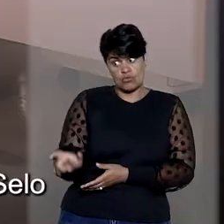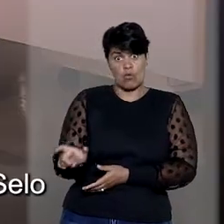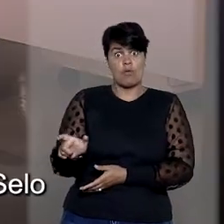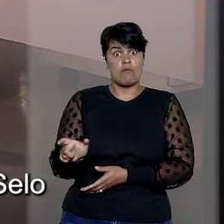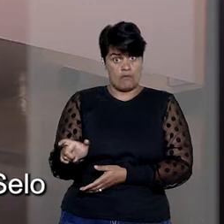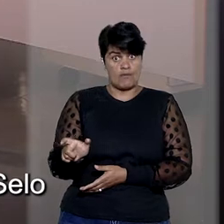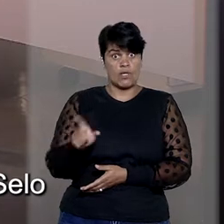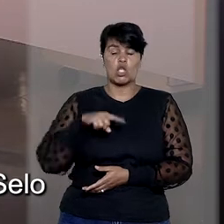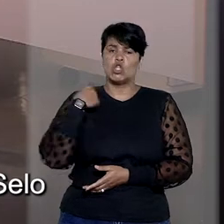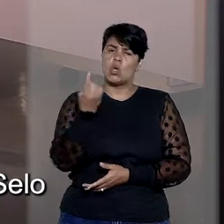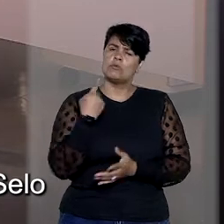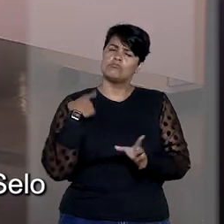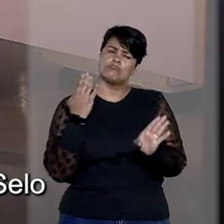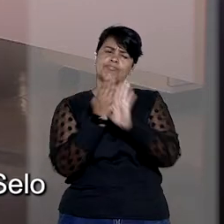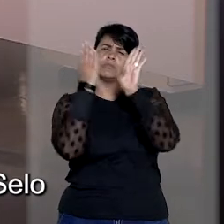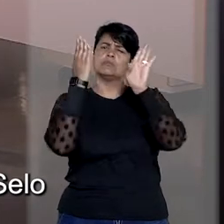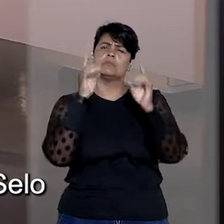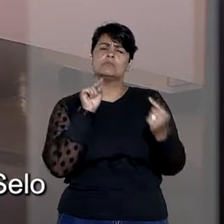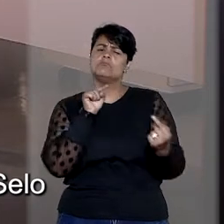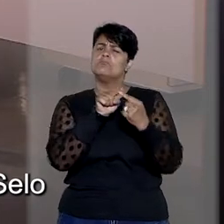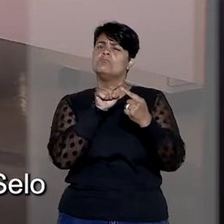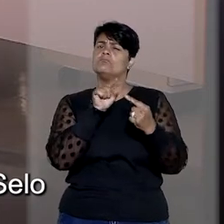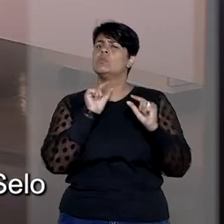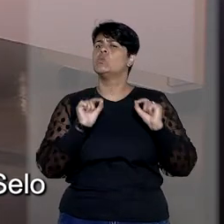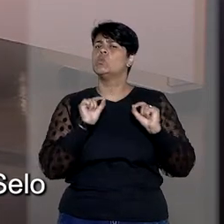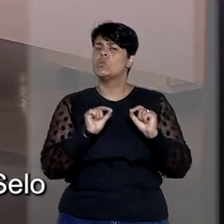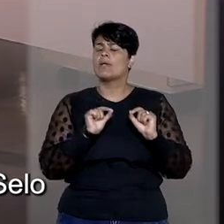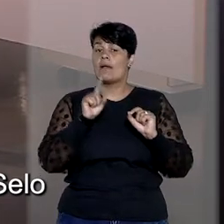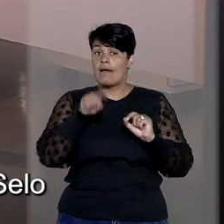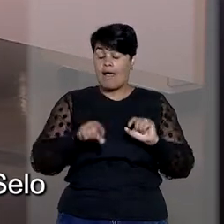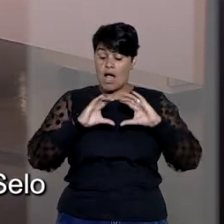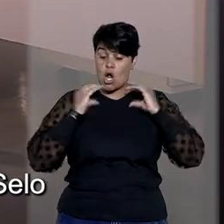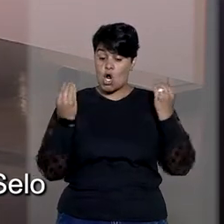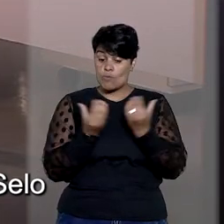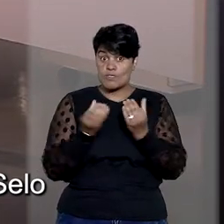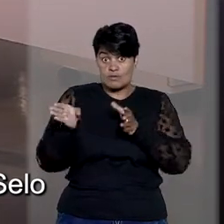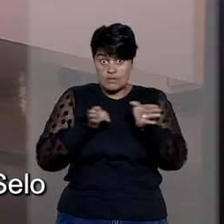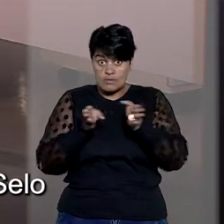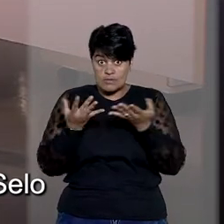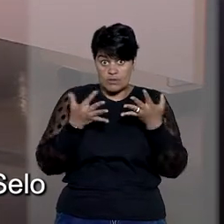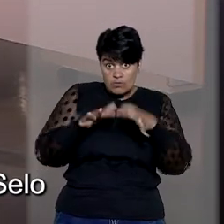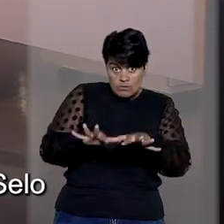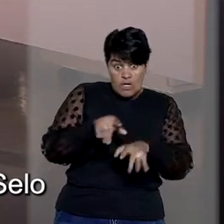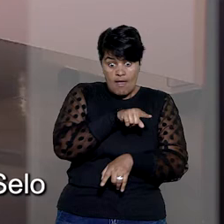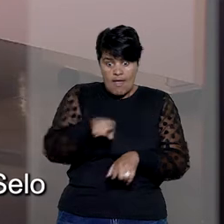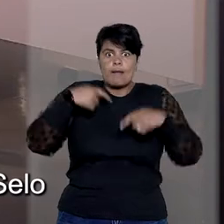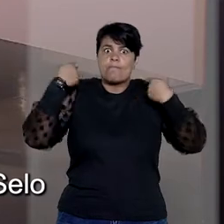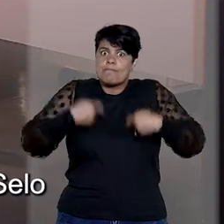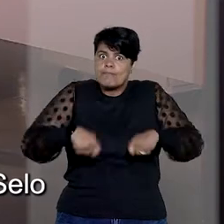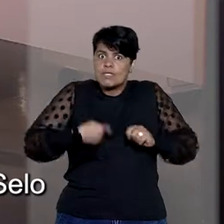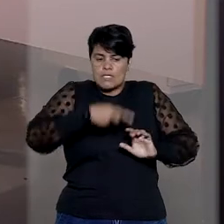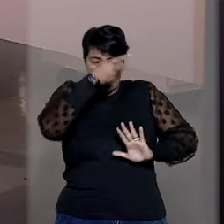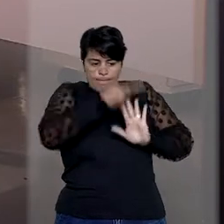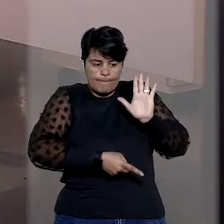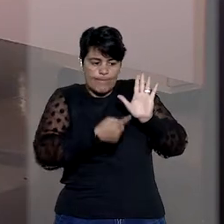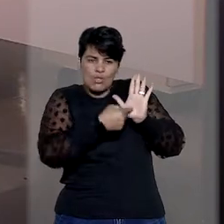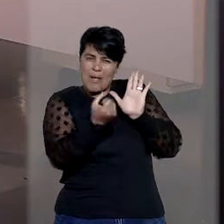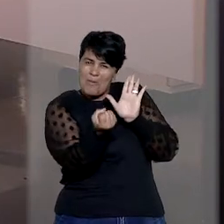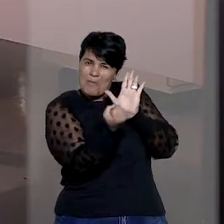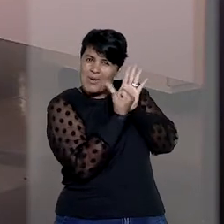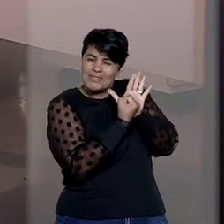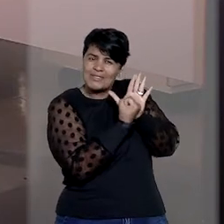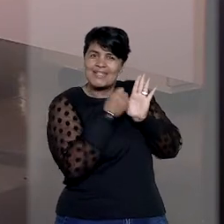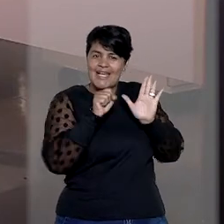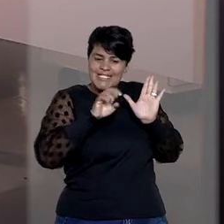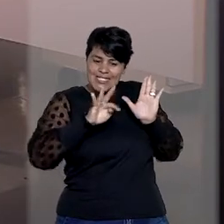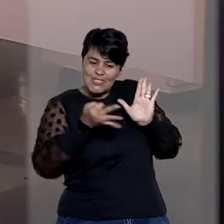A gente identificou, então, que a Comissão de Acessibilidade e Inclusão possuía esse projeto do selo STJ de